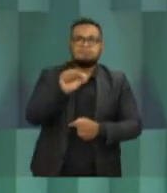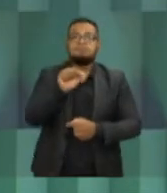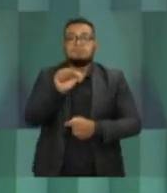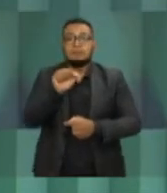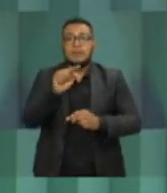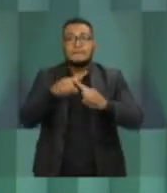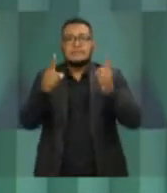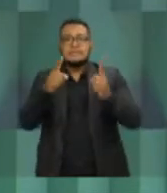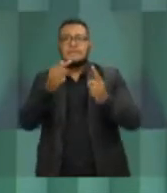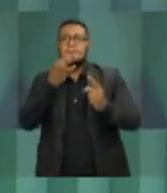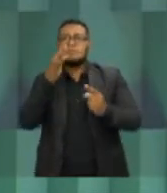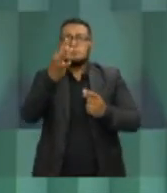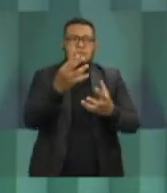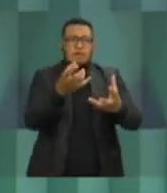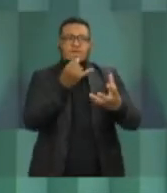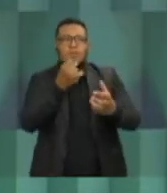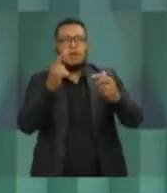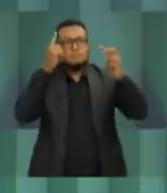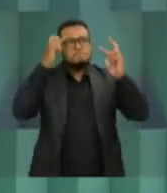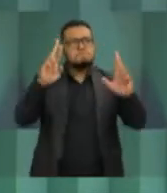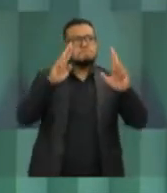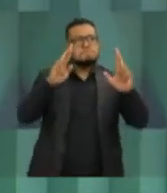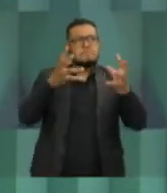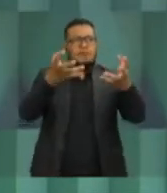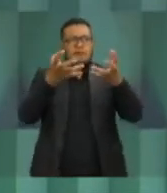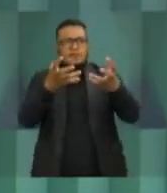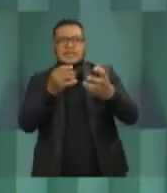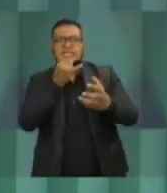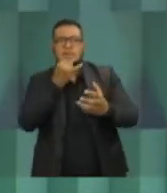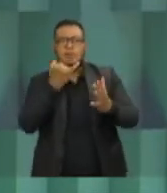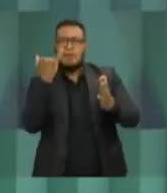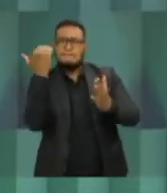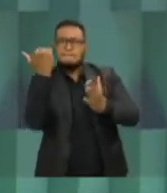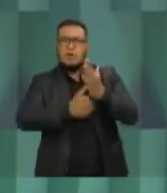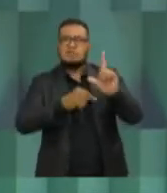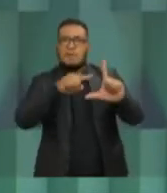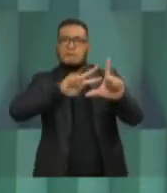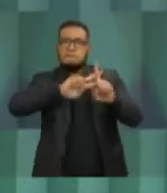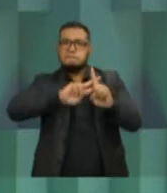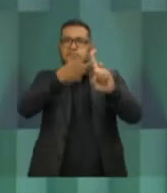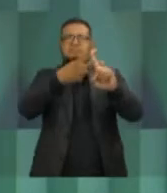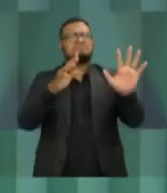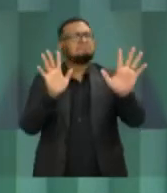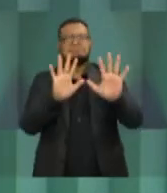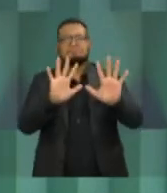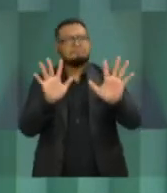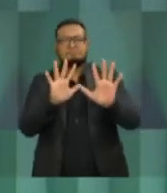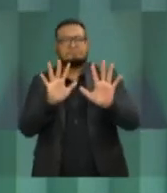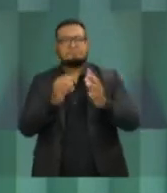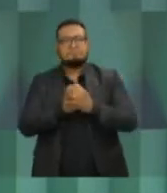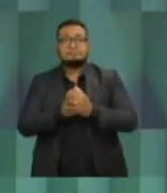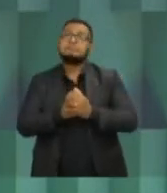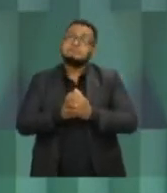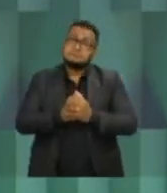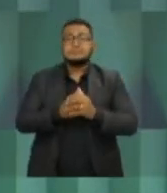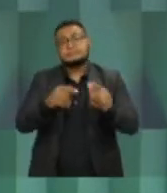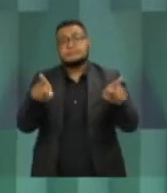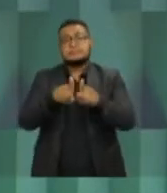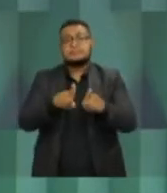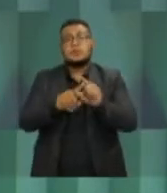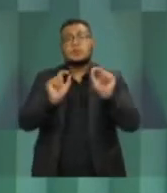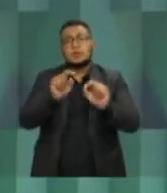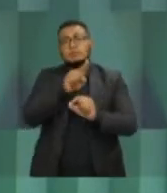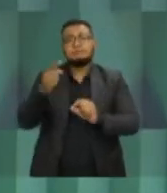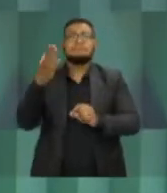Não tem nenhuma previsão de fazer reajuste no IPTU agora, até em função do momento que a cidade vive. E, naturalmente, eles fazem